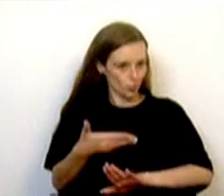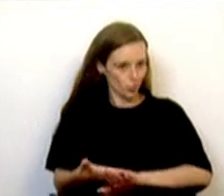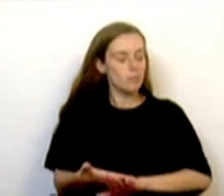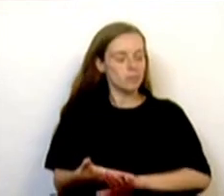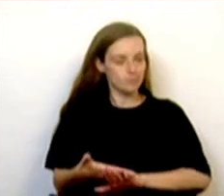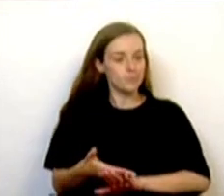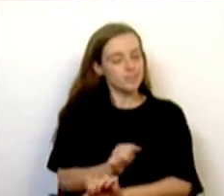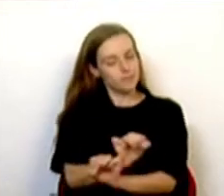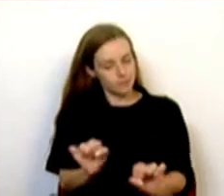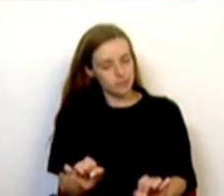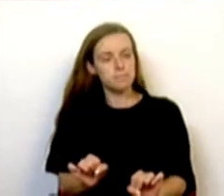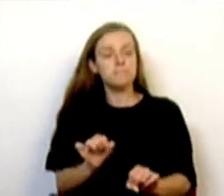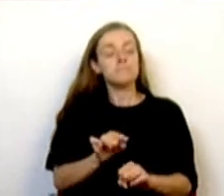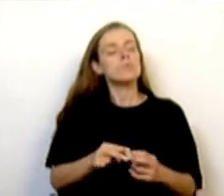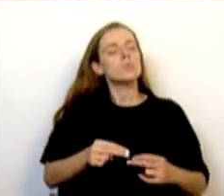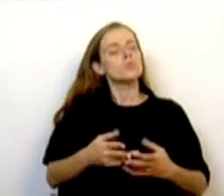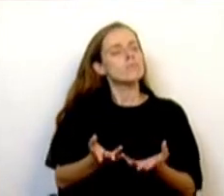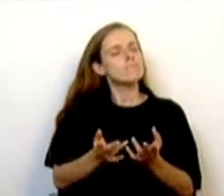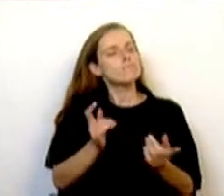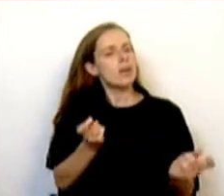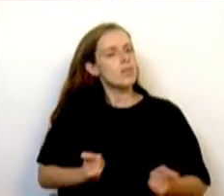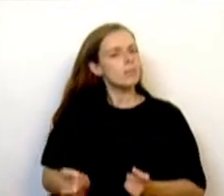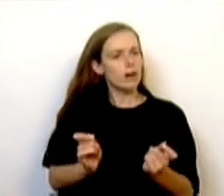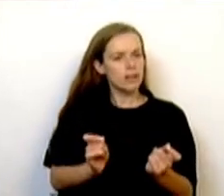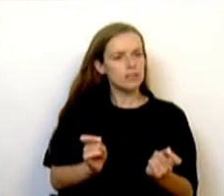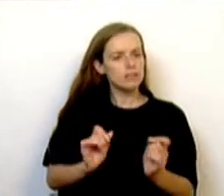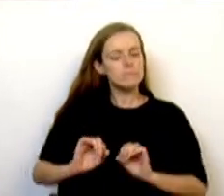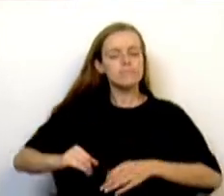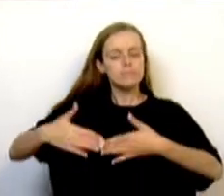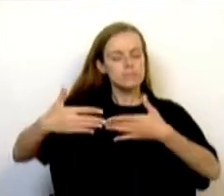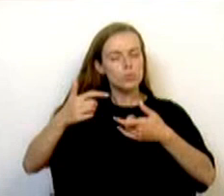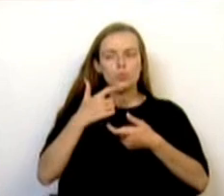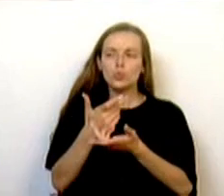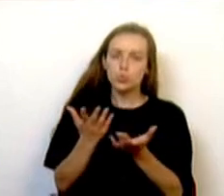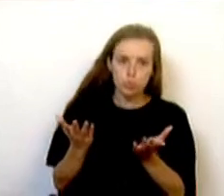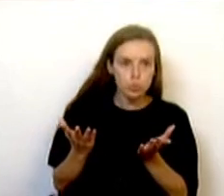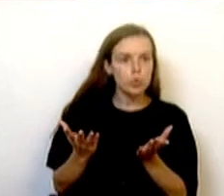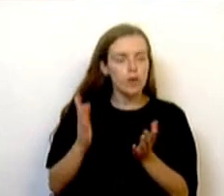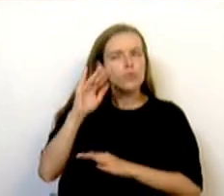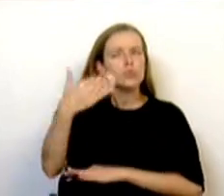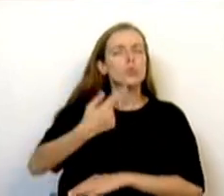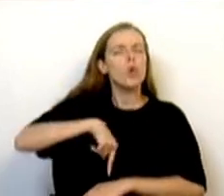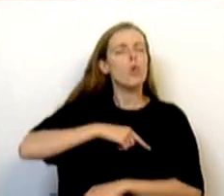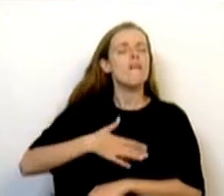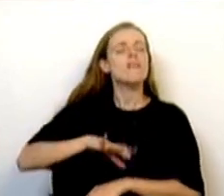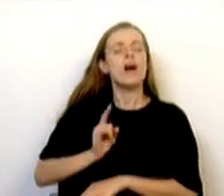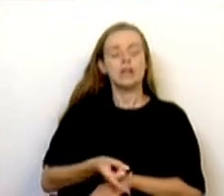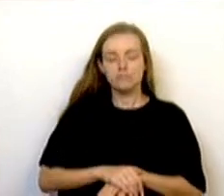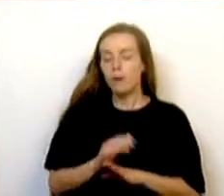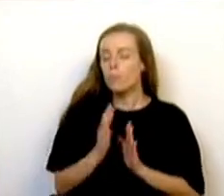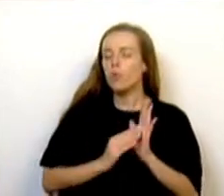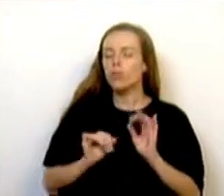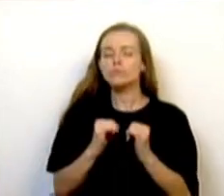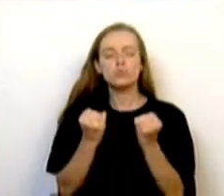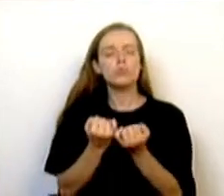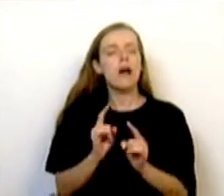sobre essa construção que encaramos o debate e todas as iniciativas. Que futuro queremos? Que modelo de sociedade